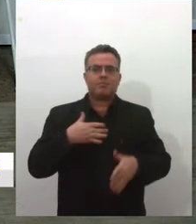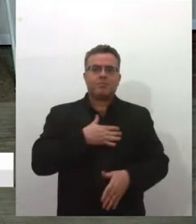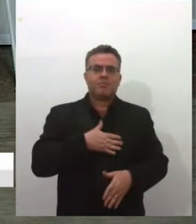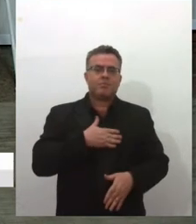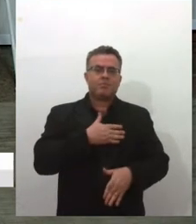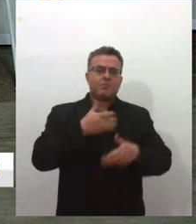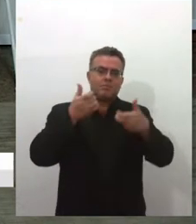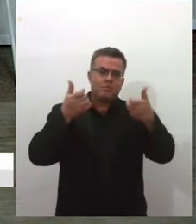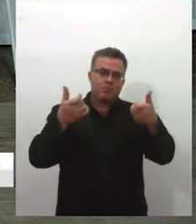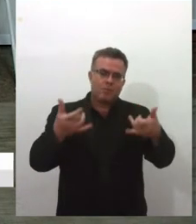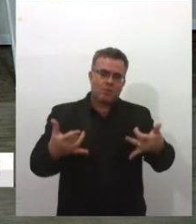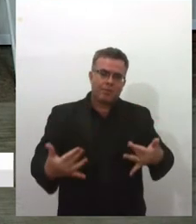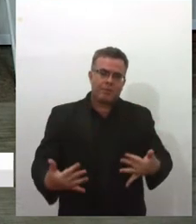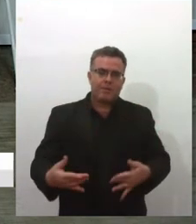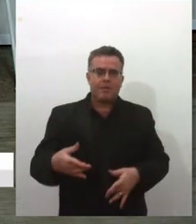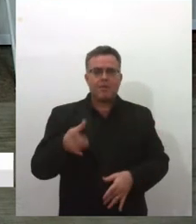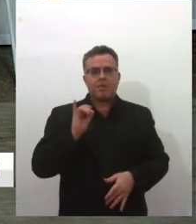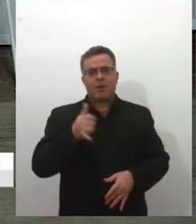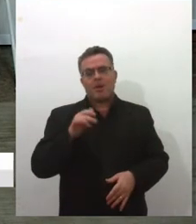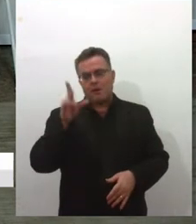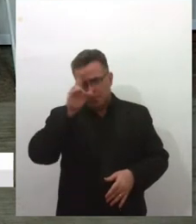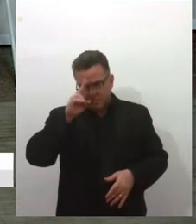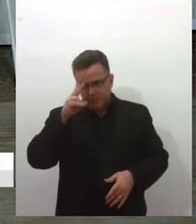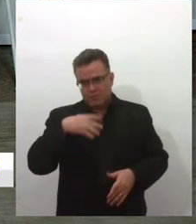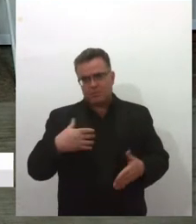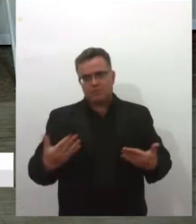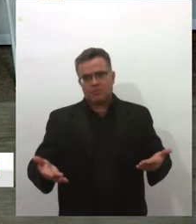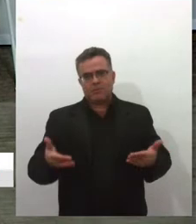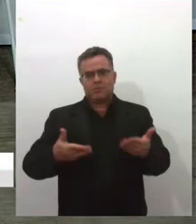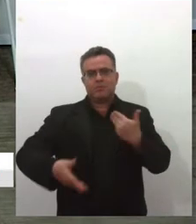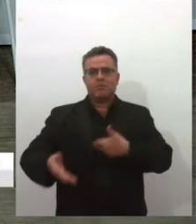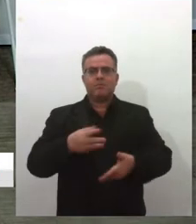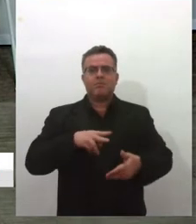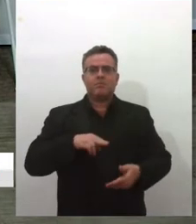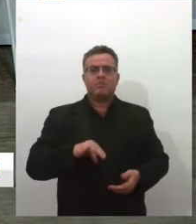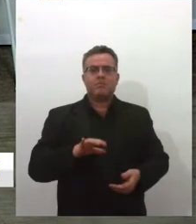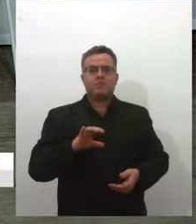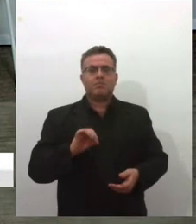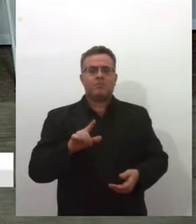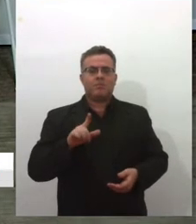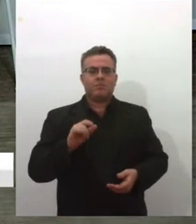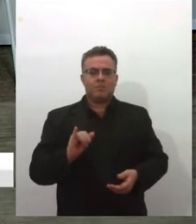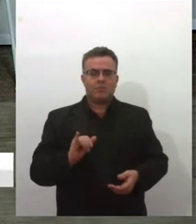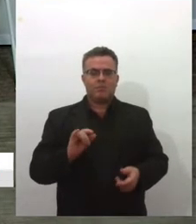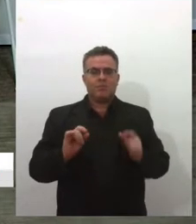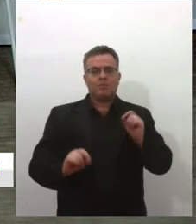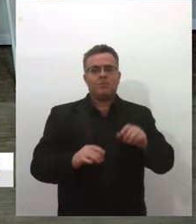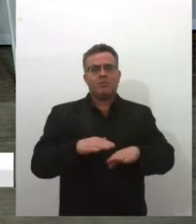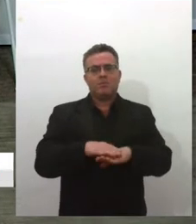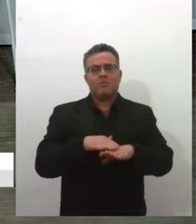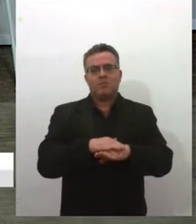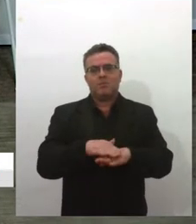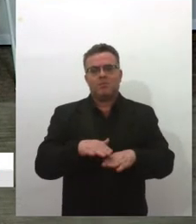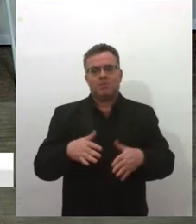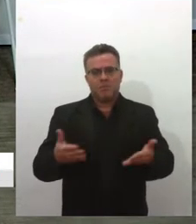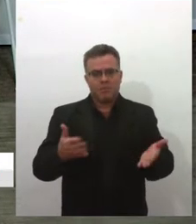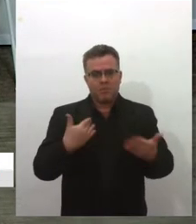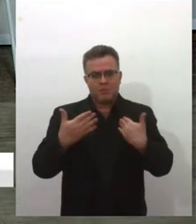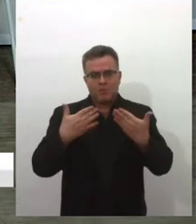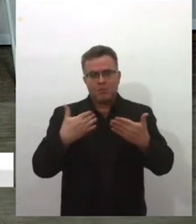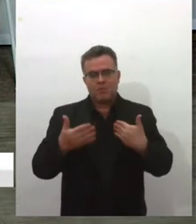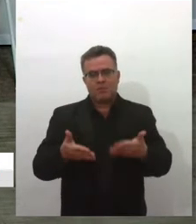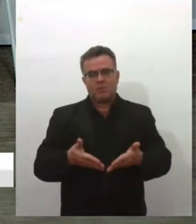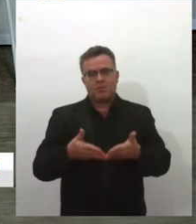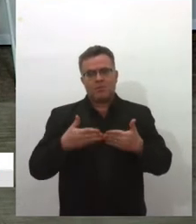história, eu quero muito que você dialogue também com a Nicole, vou chamar ela aqui para poder conversar com a gente, né, a Nicole